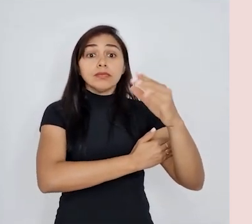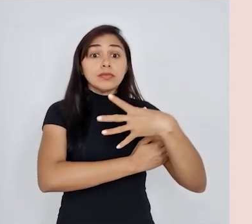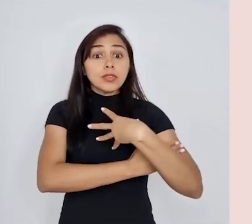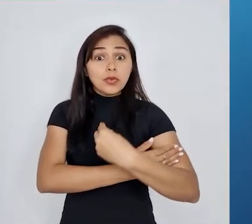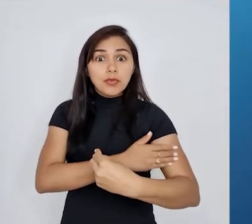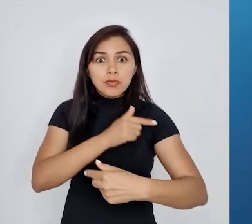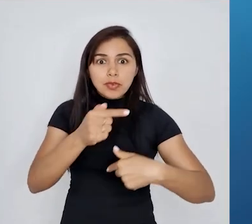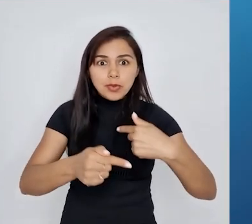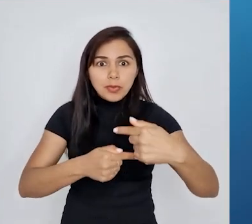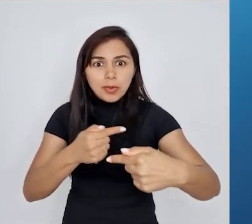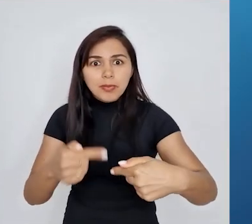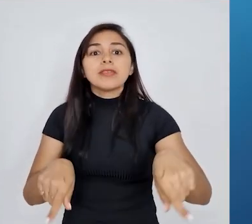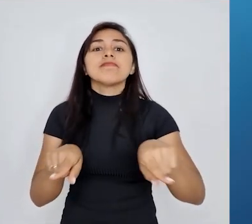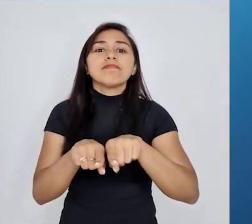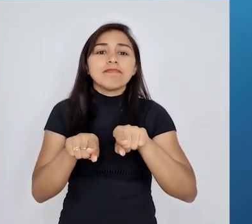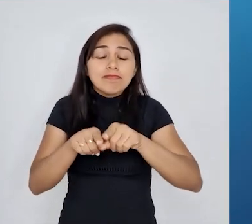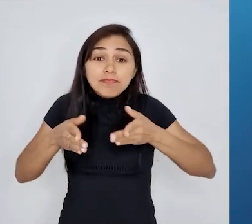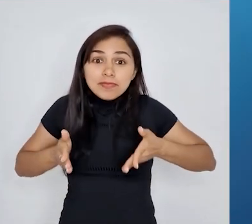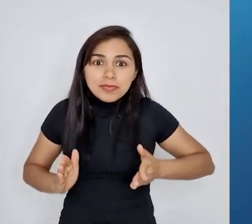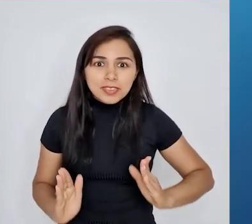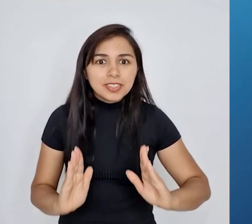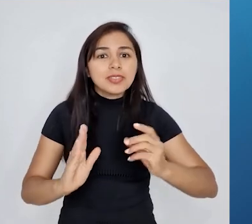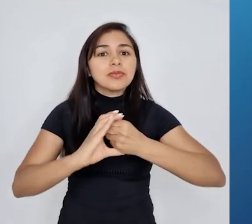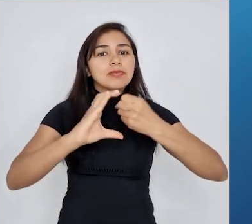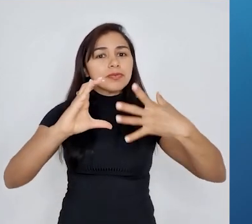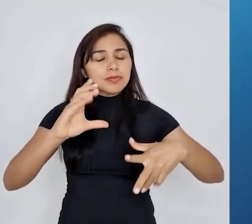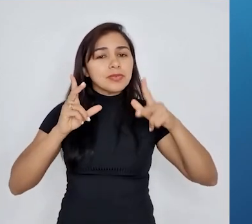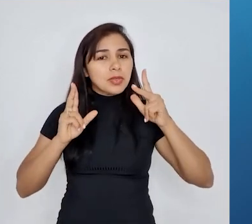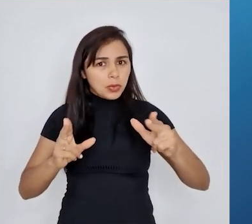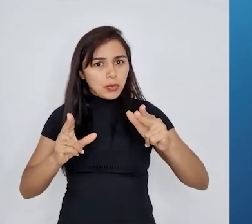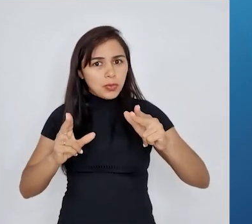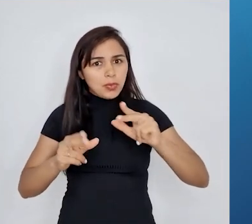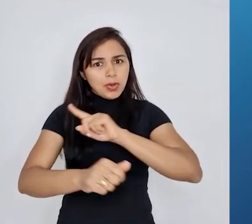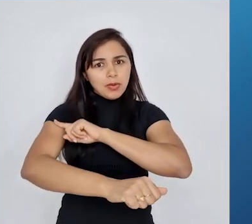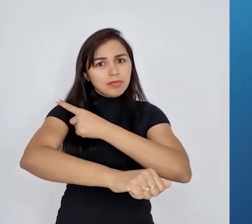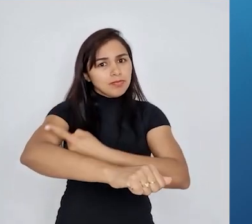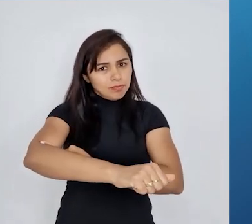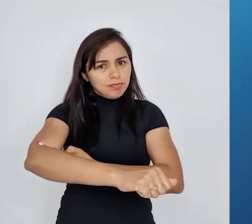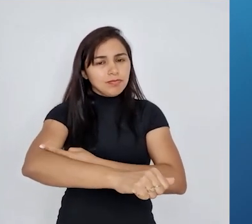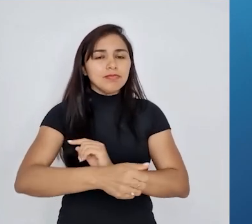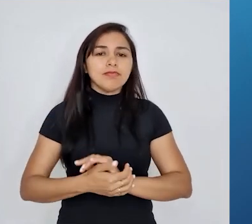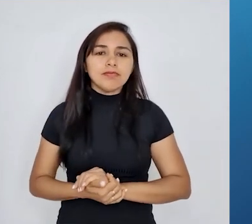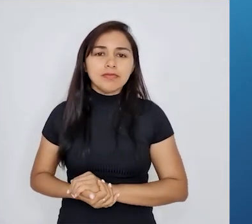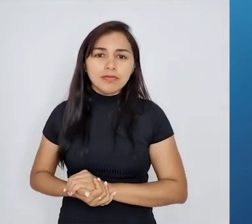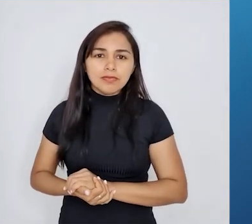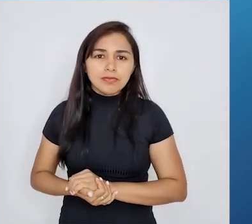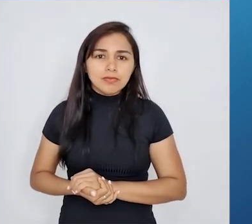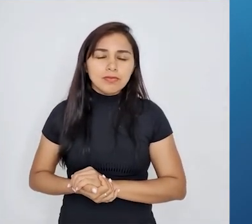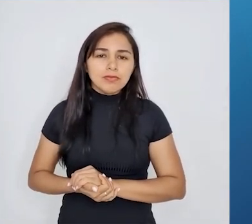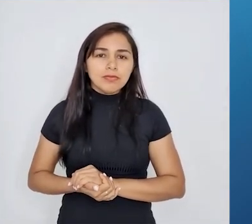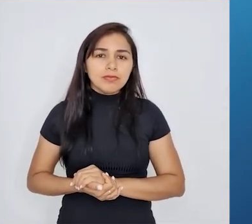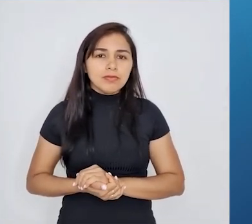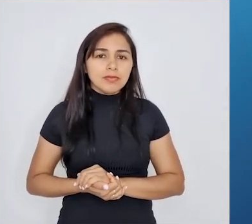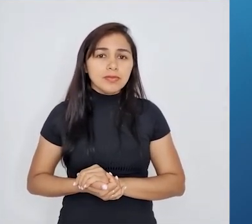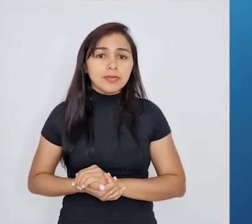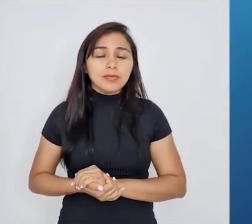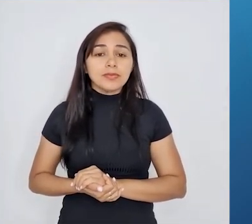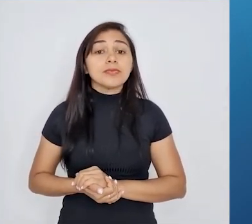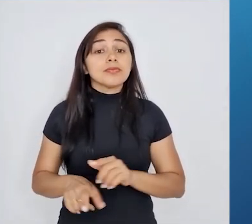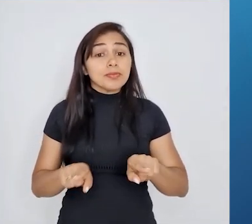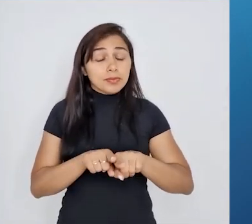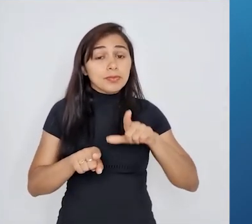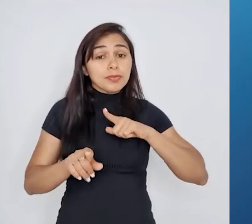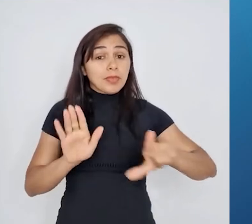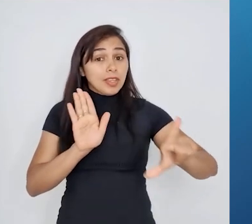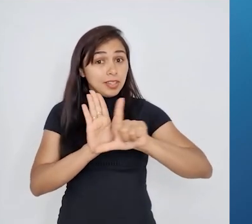descendentes. Então, é isso que fala a teoria da herança dos caracteres adquiridos. A lei do uso